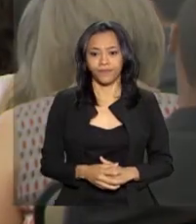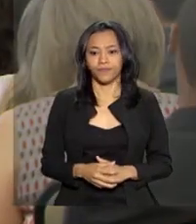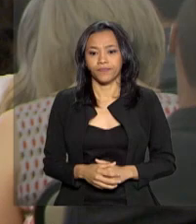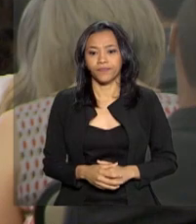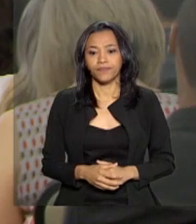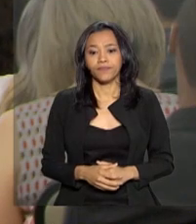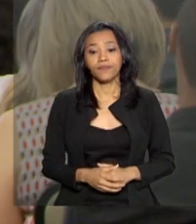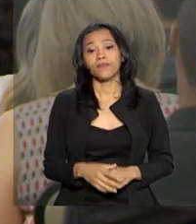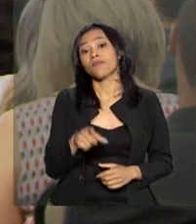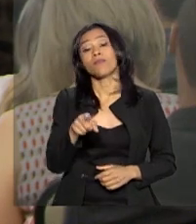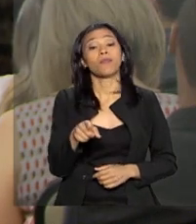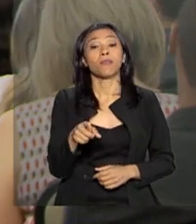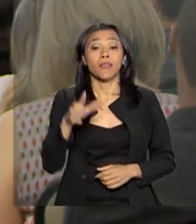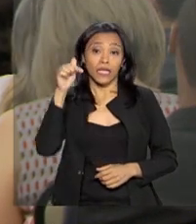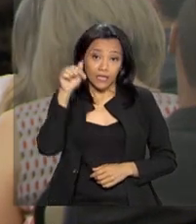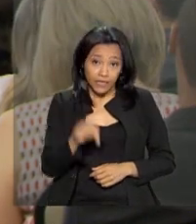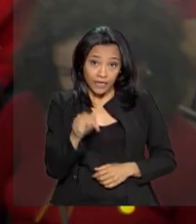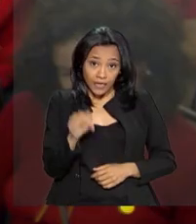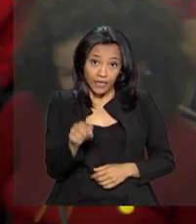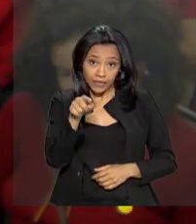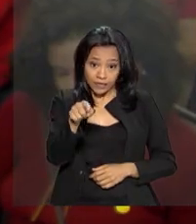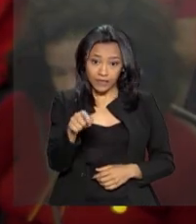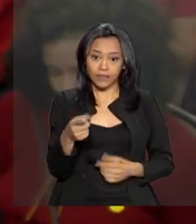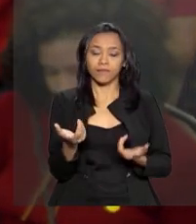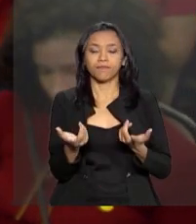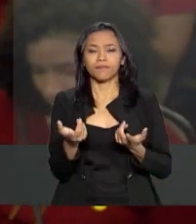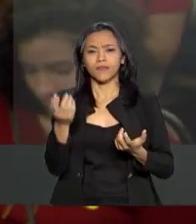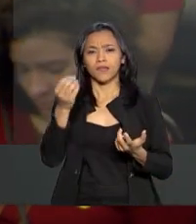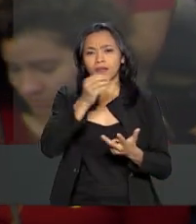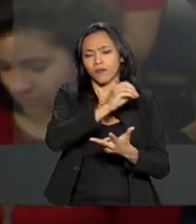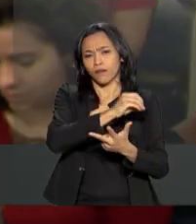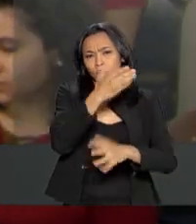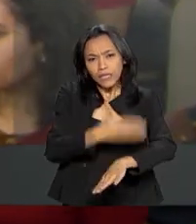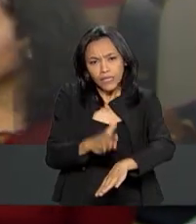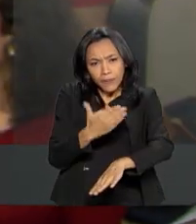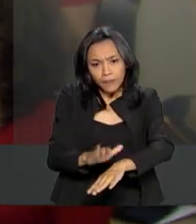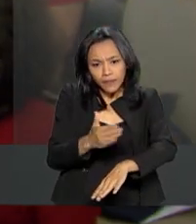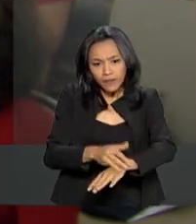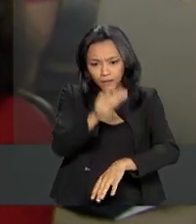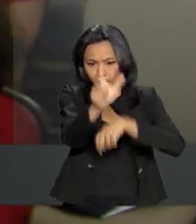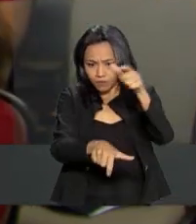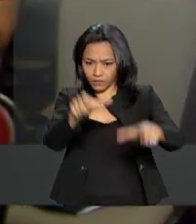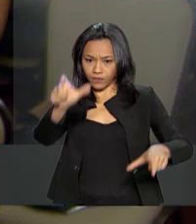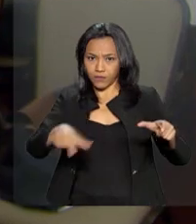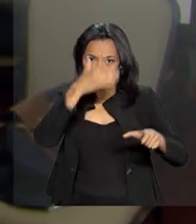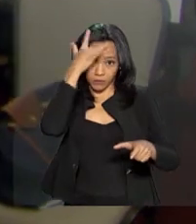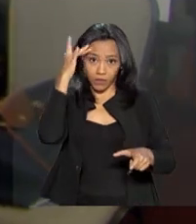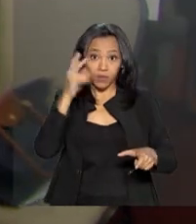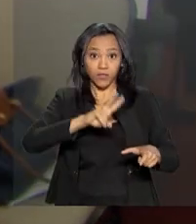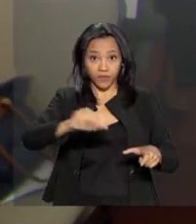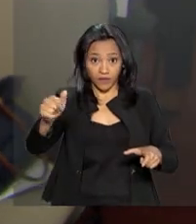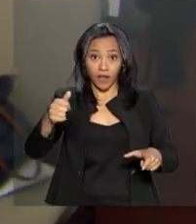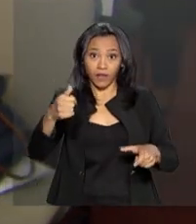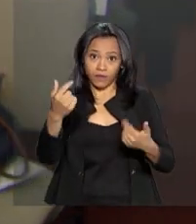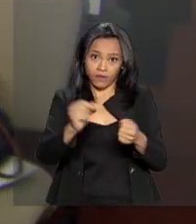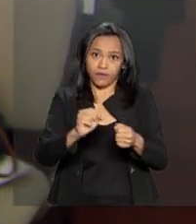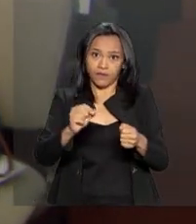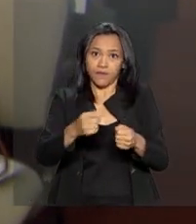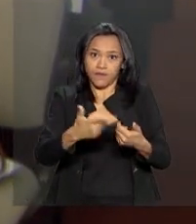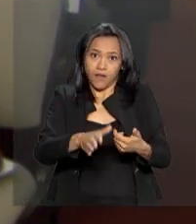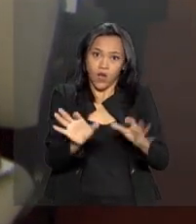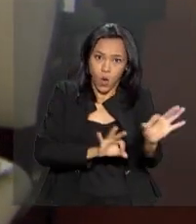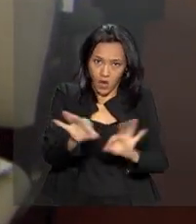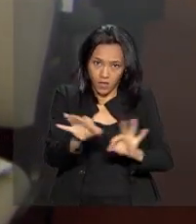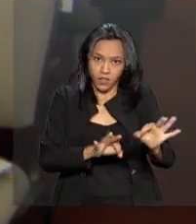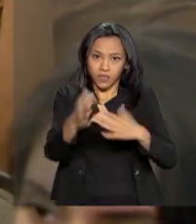A partir desta edição do Enem, a capacitação presencial dos aplicadores de provas está mais regionalizada